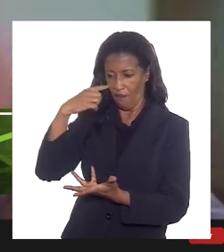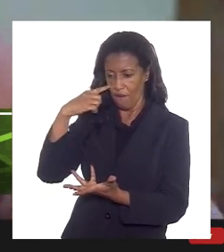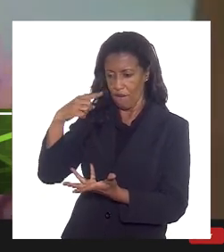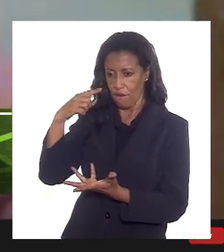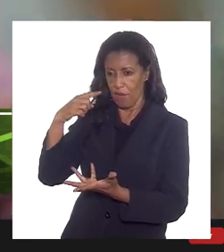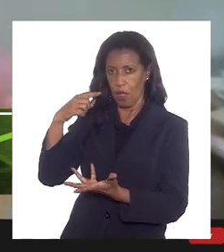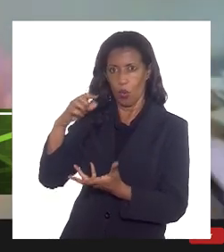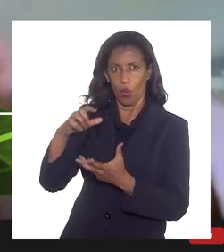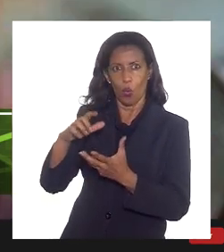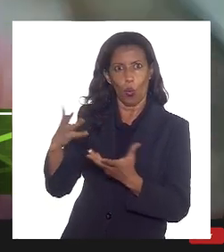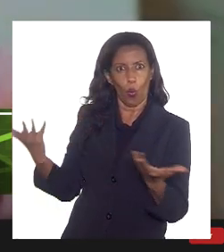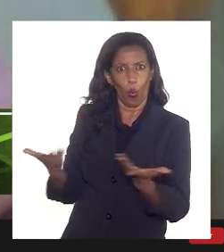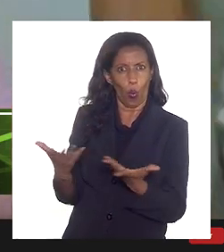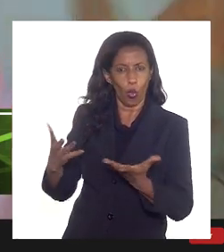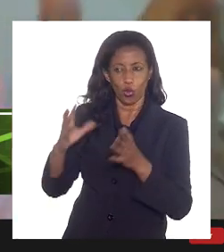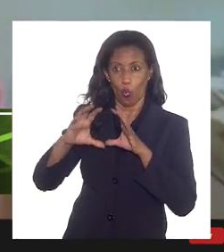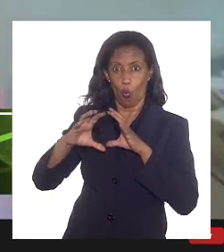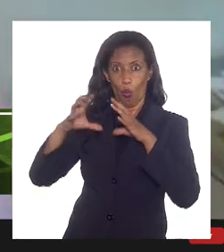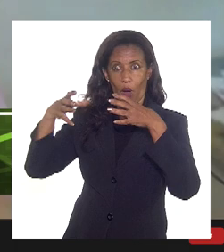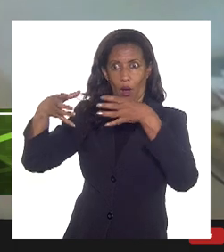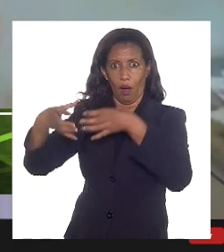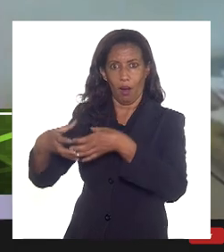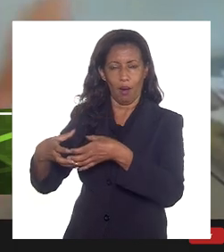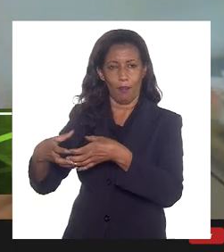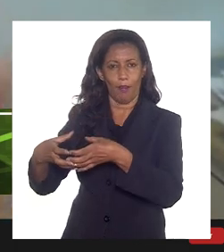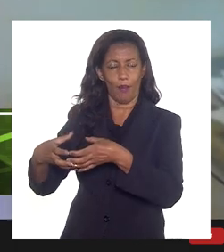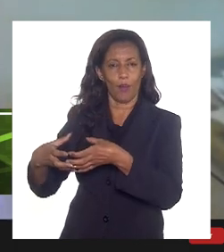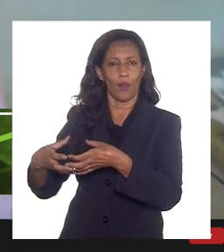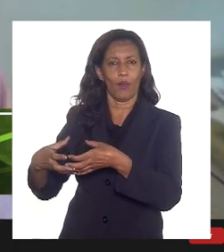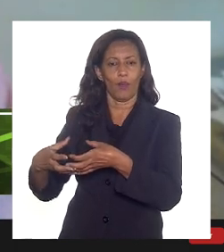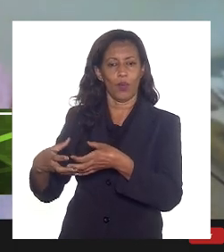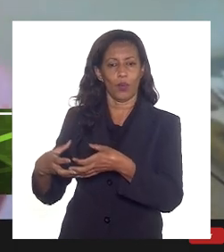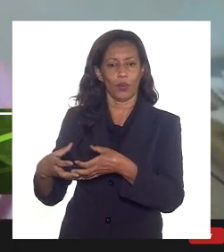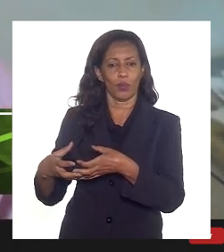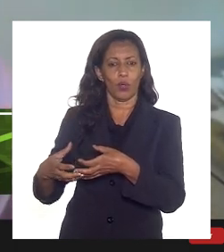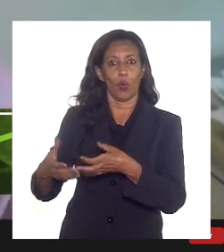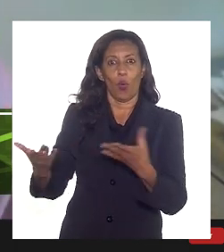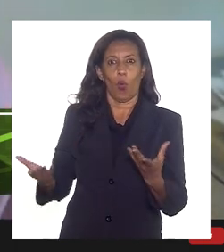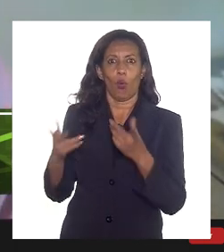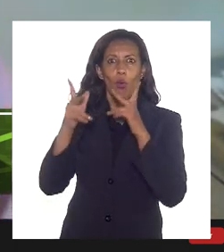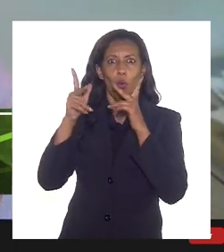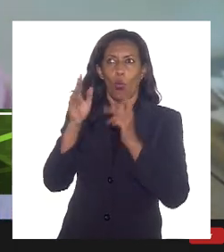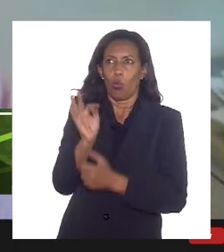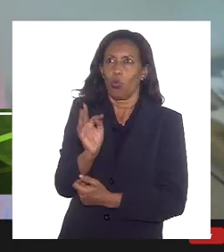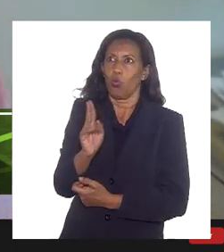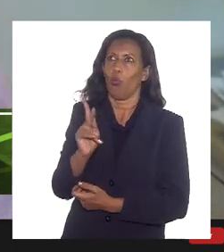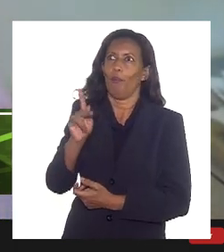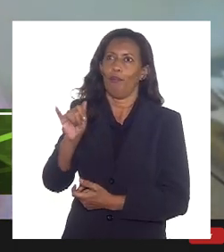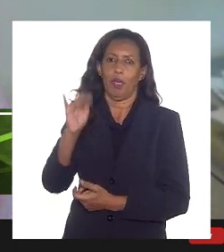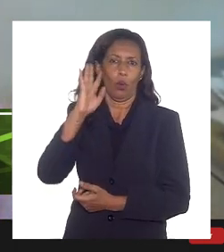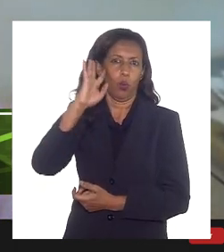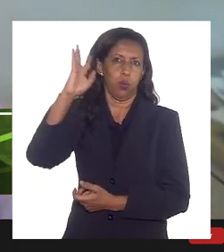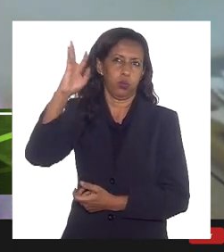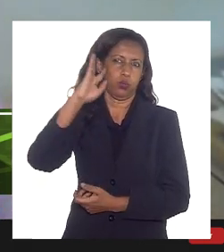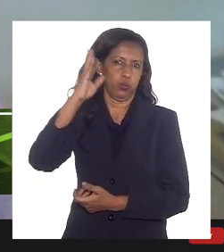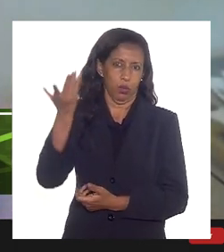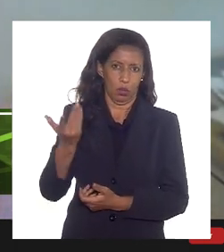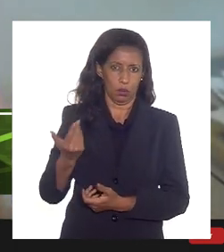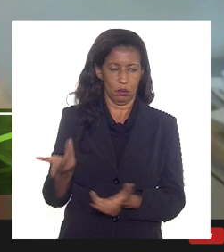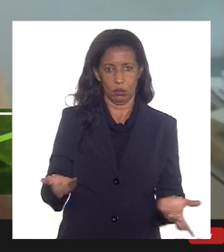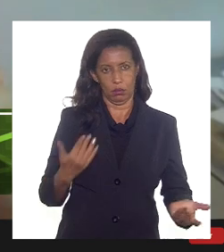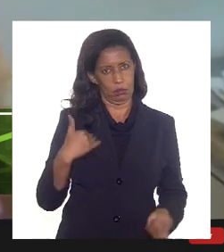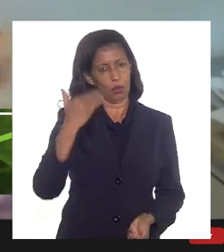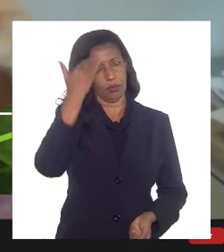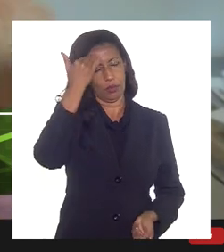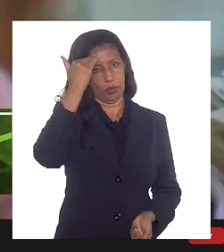supercampo ou supercampos como o tupi. Então, meu entendimento,